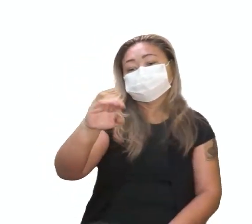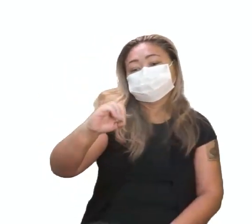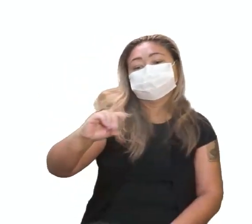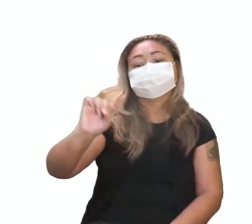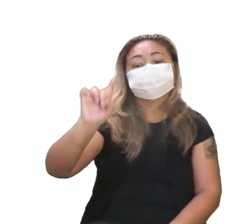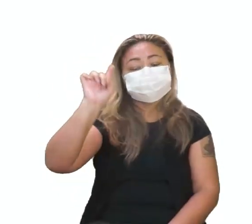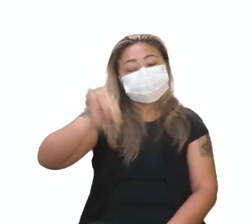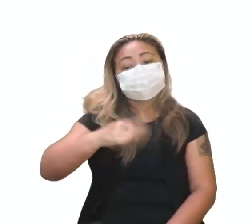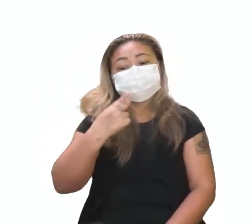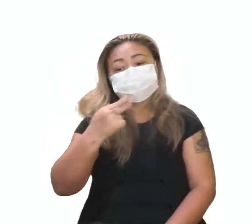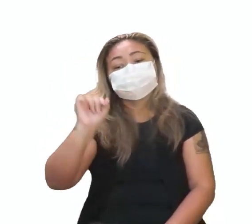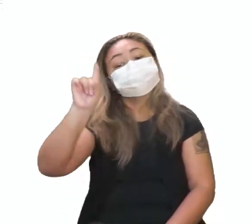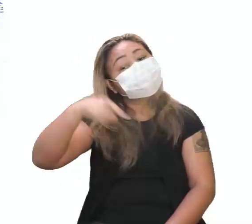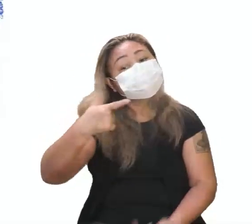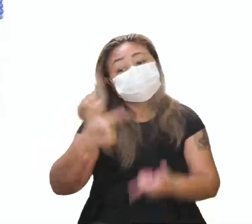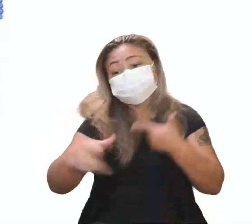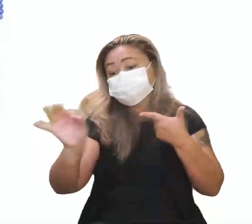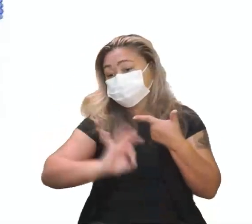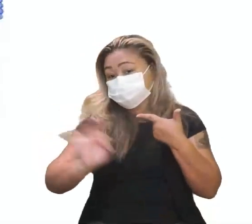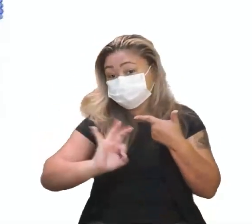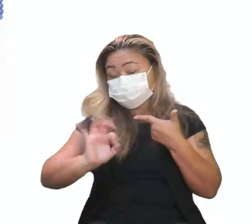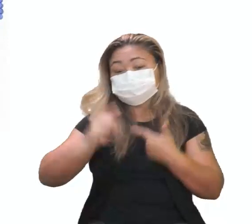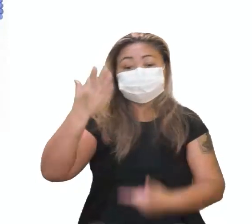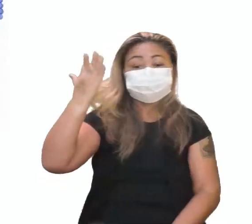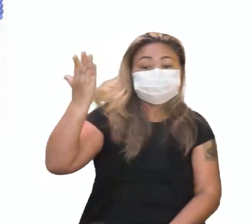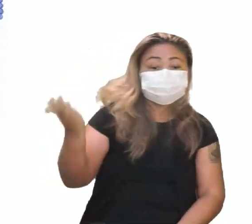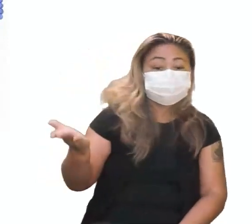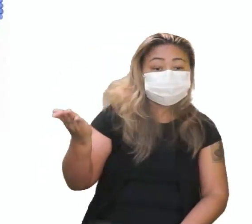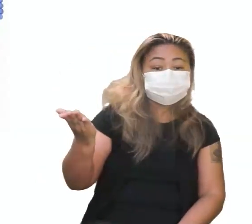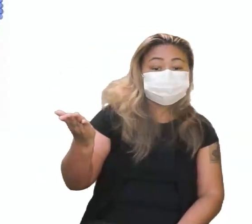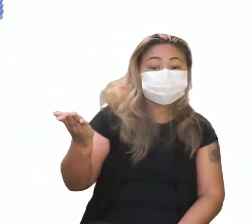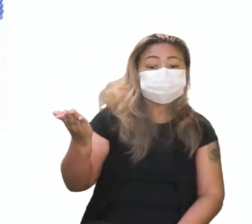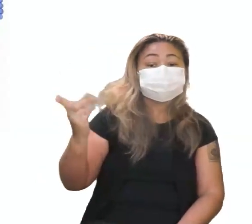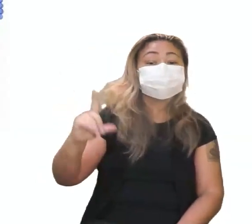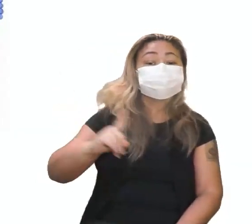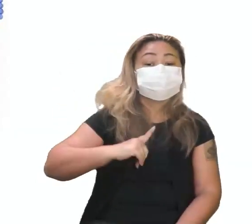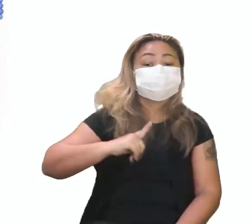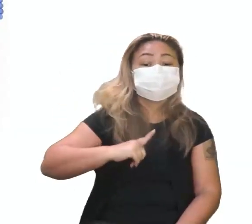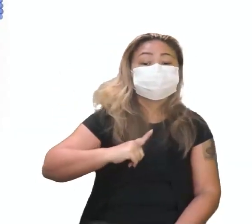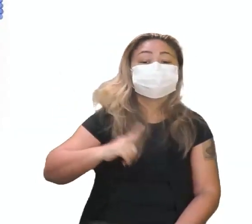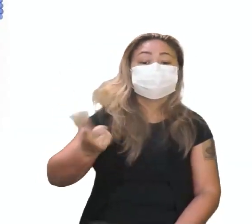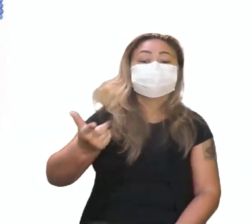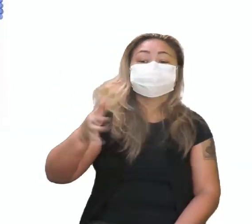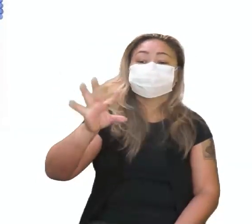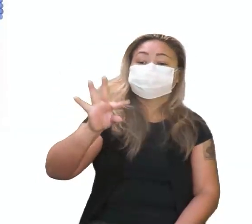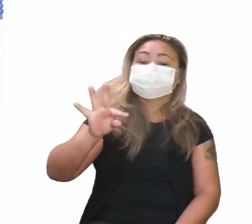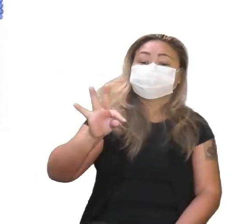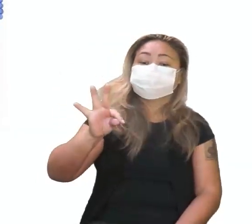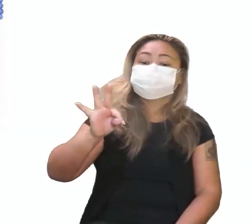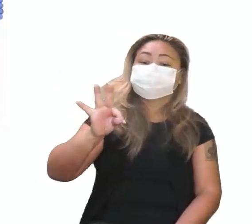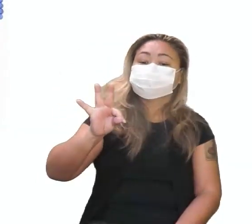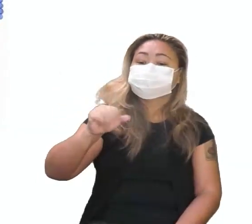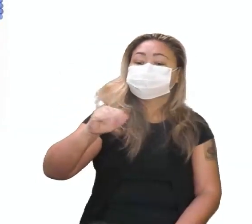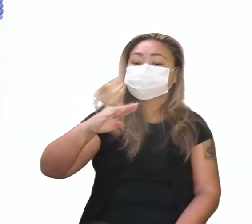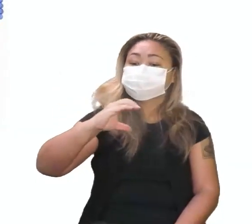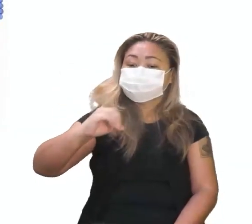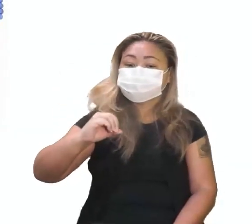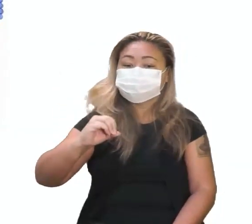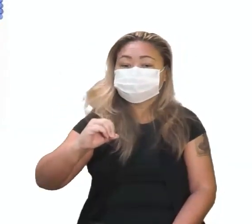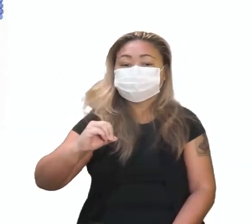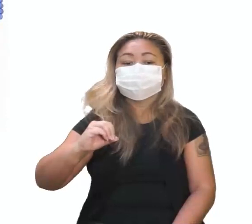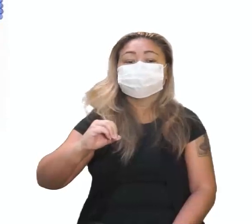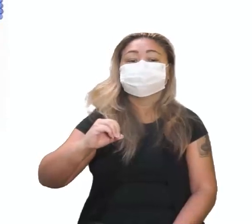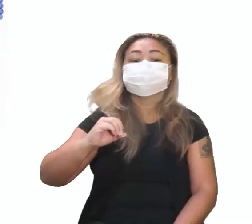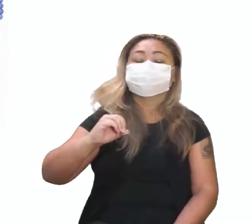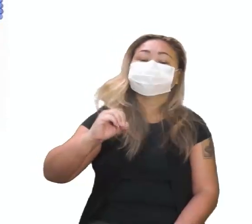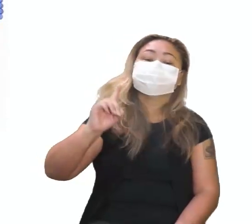não tem problema também, tá bom? Vamos lá? Aqui, então, a gente está utilizando do tabaco, né?